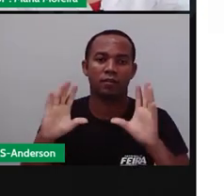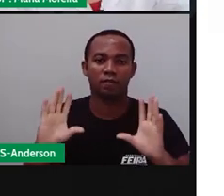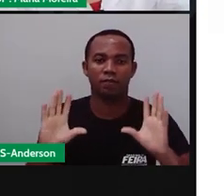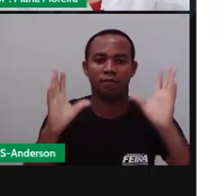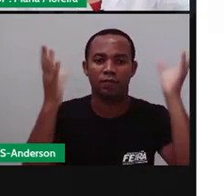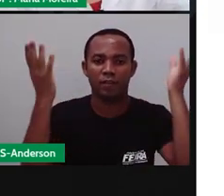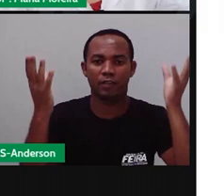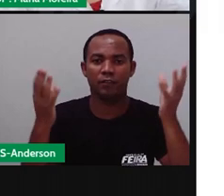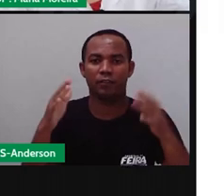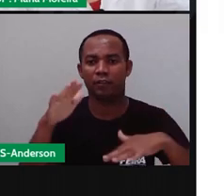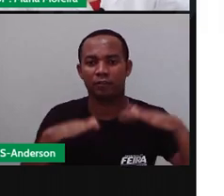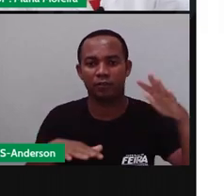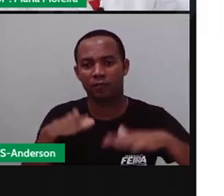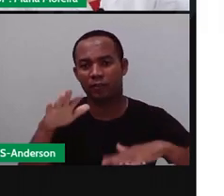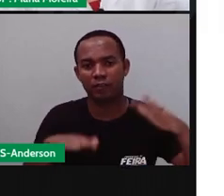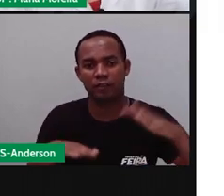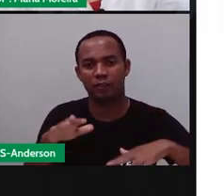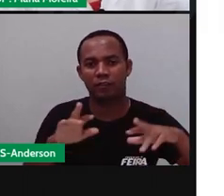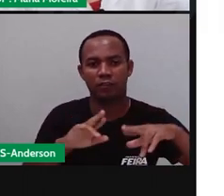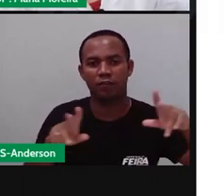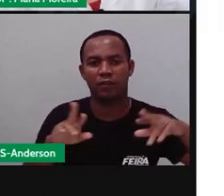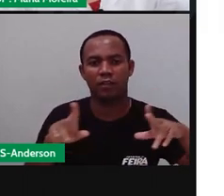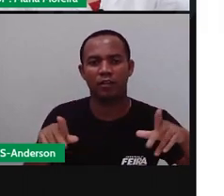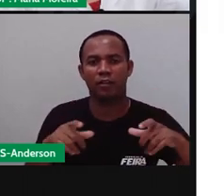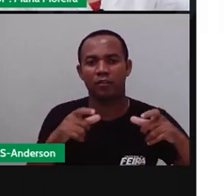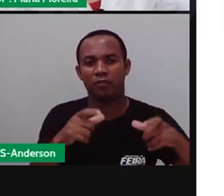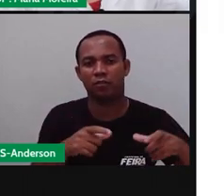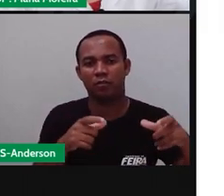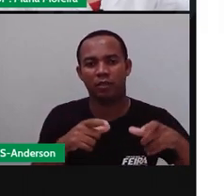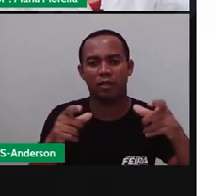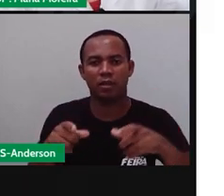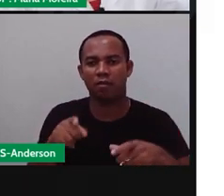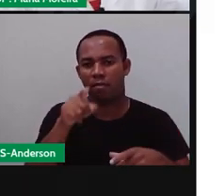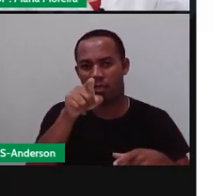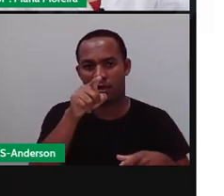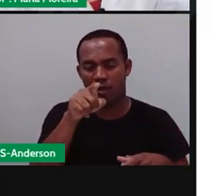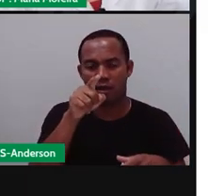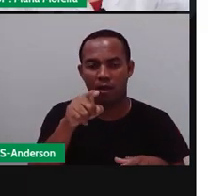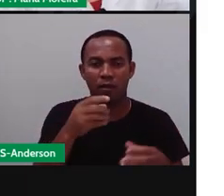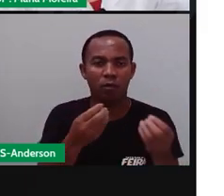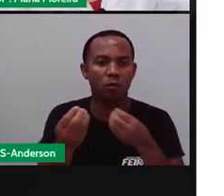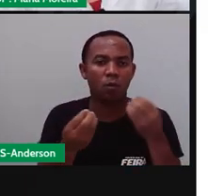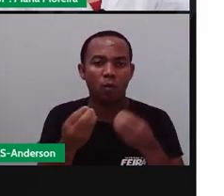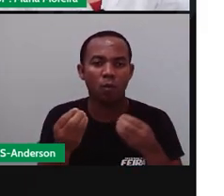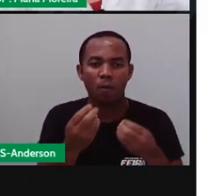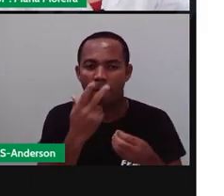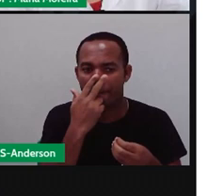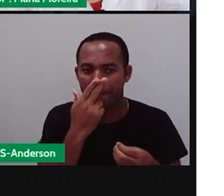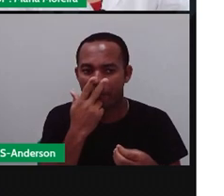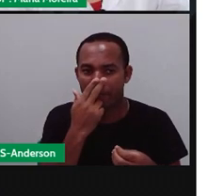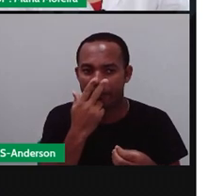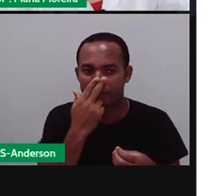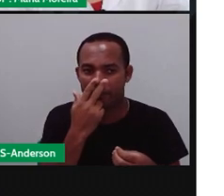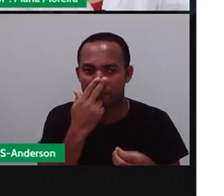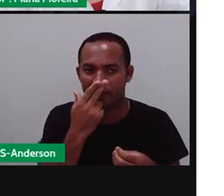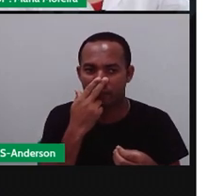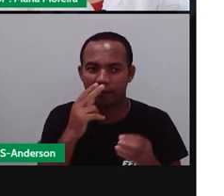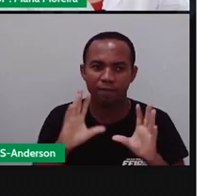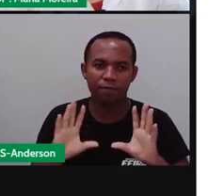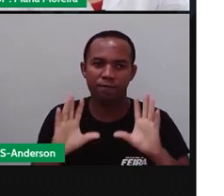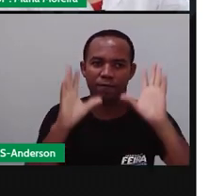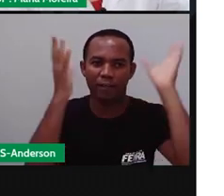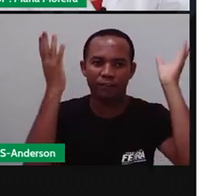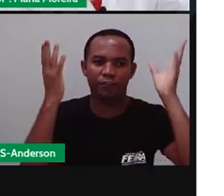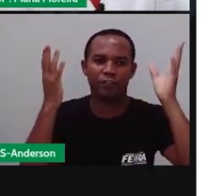sempre vai variar um pouquinho. Mas na região sudeste, ela é bem parecida com o quê? Com a celebração